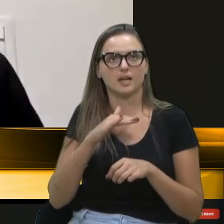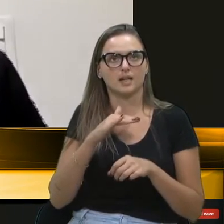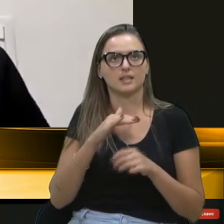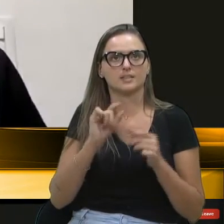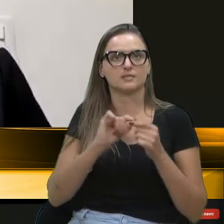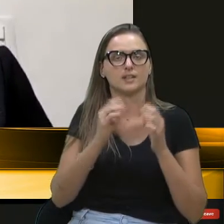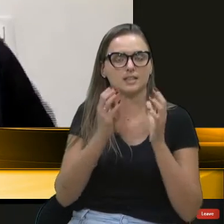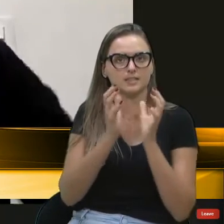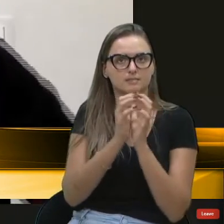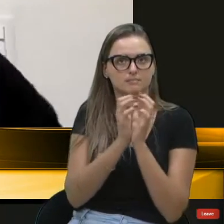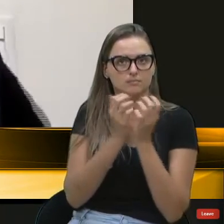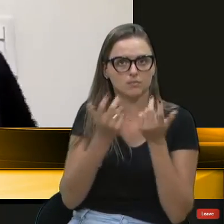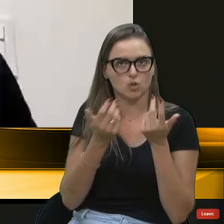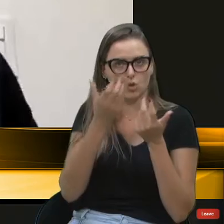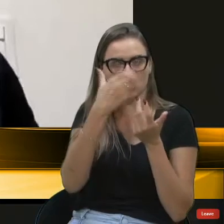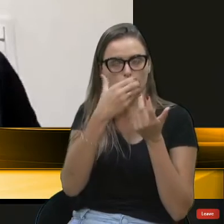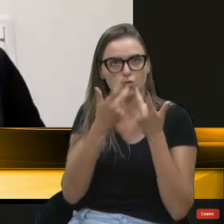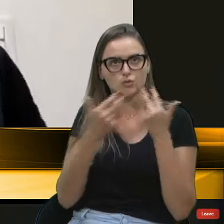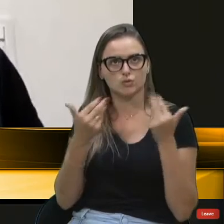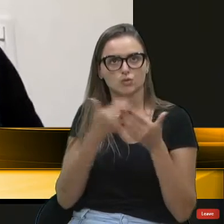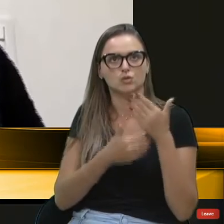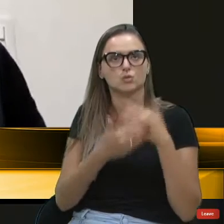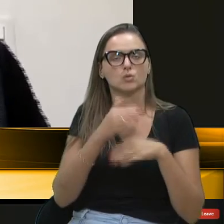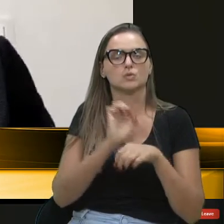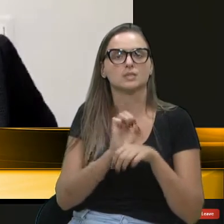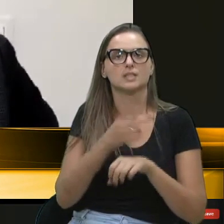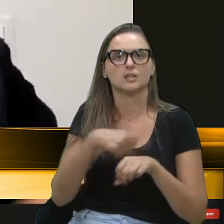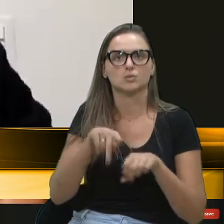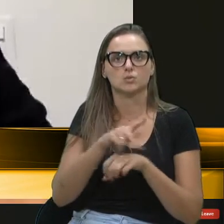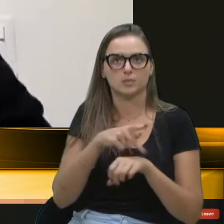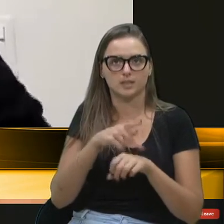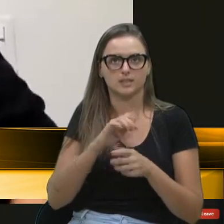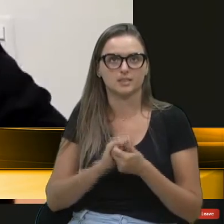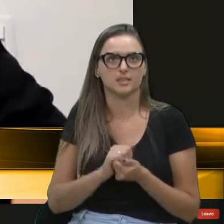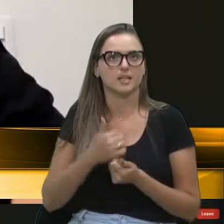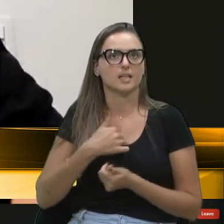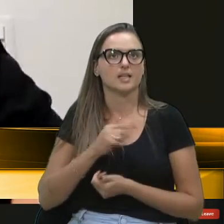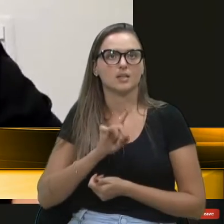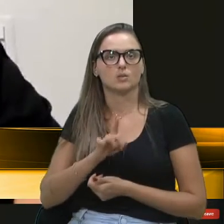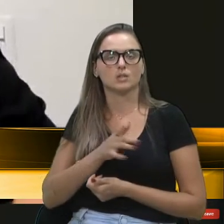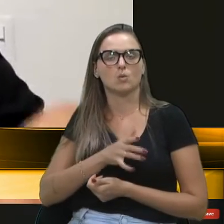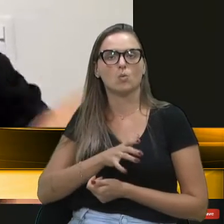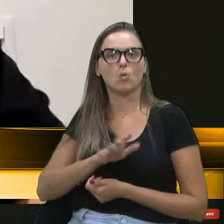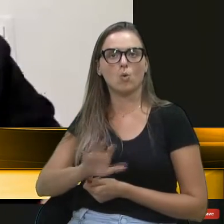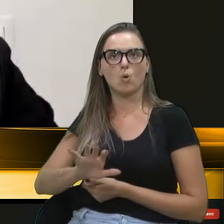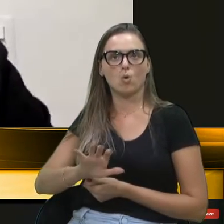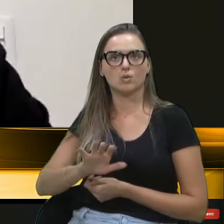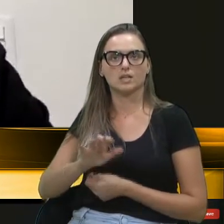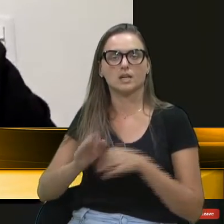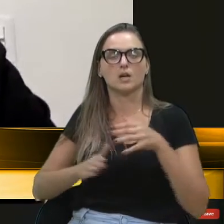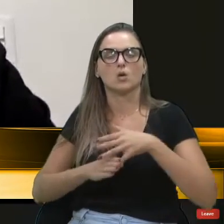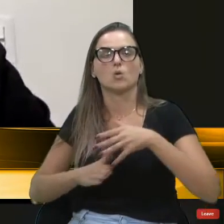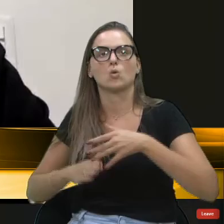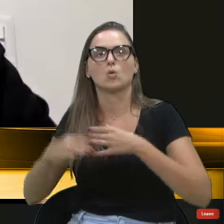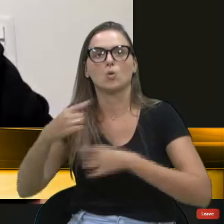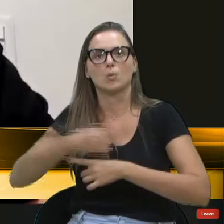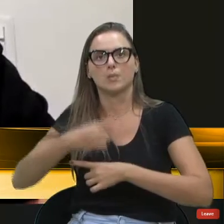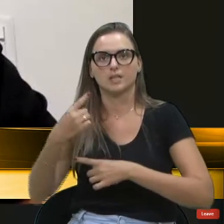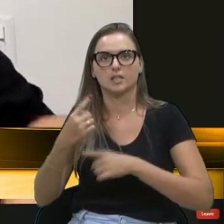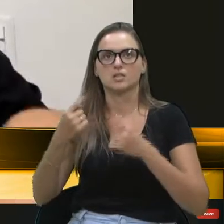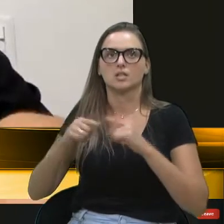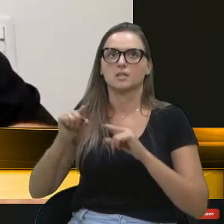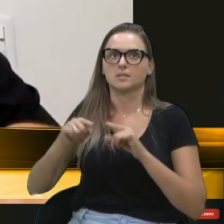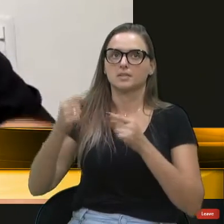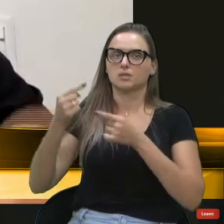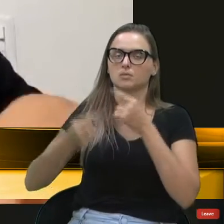hortifrutos do Estado, do país. Então, não sou contra a questão do pedágio, mas é um debate